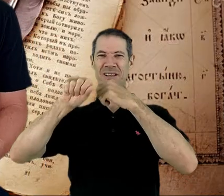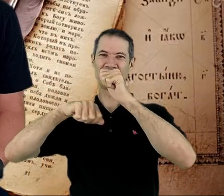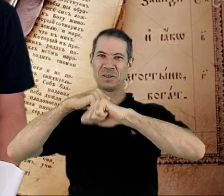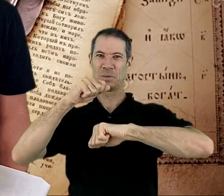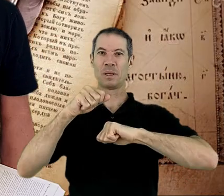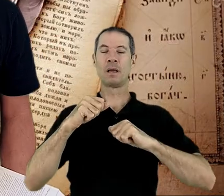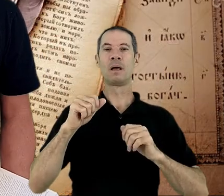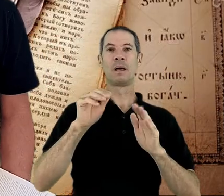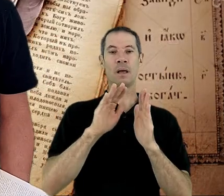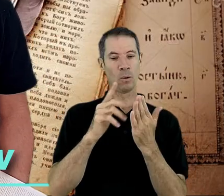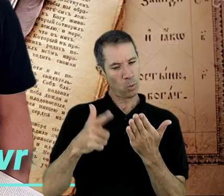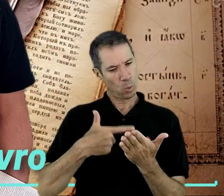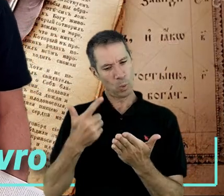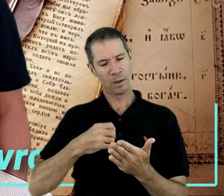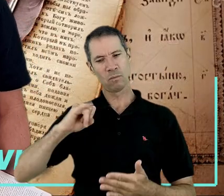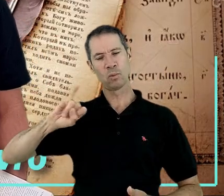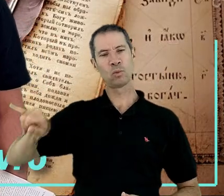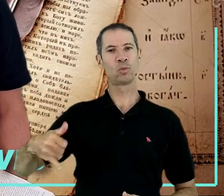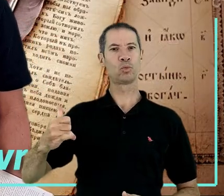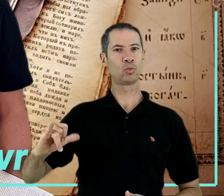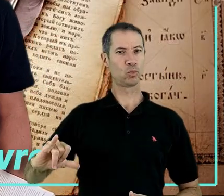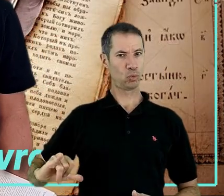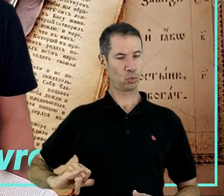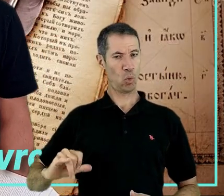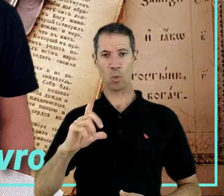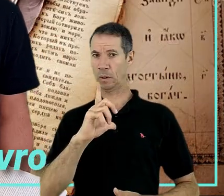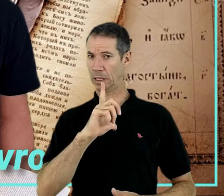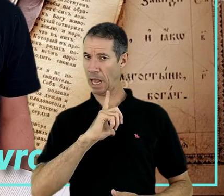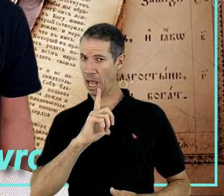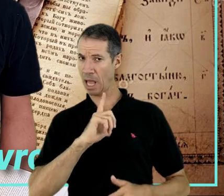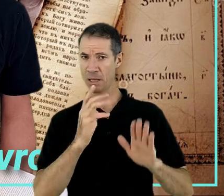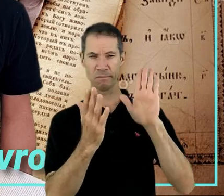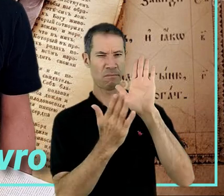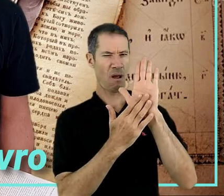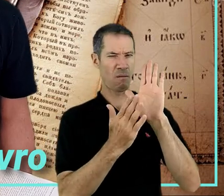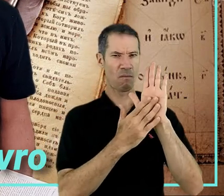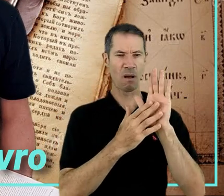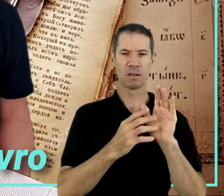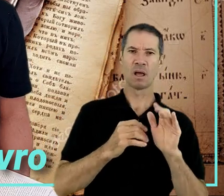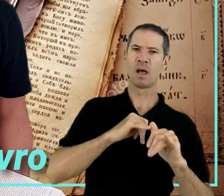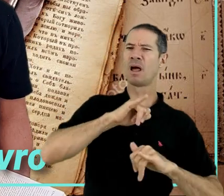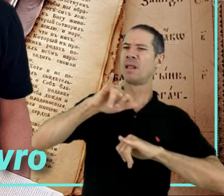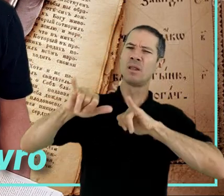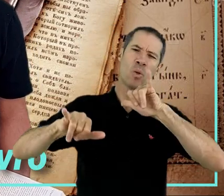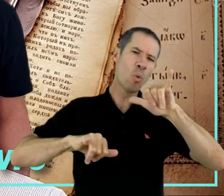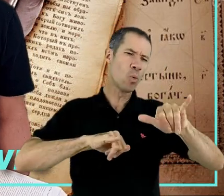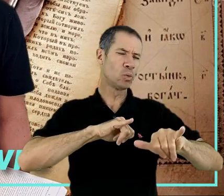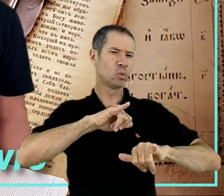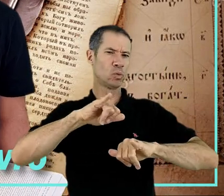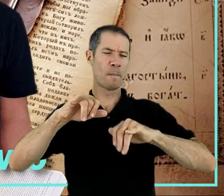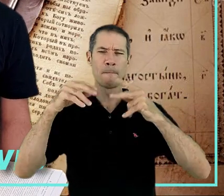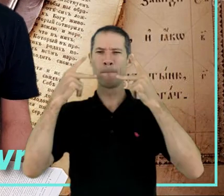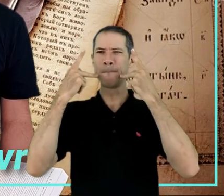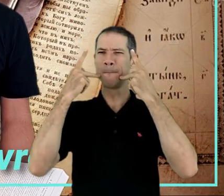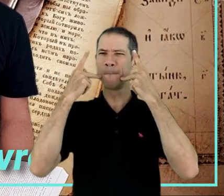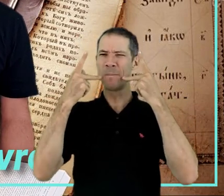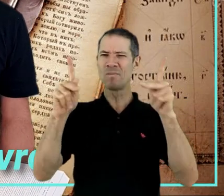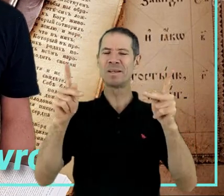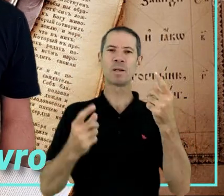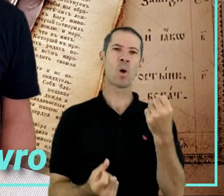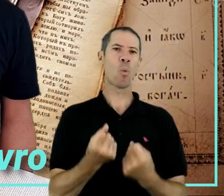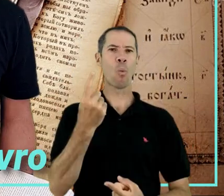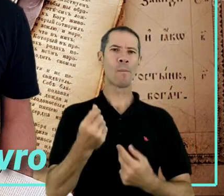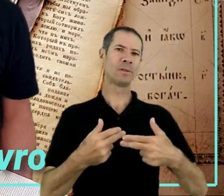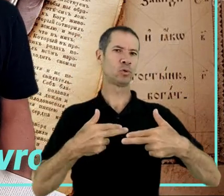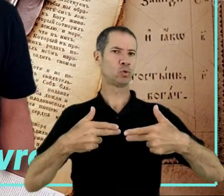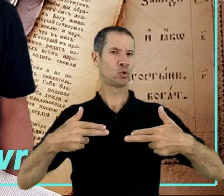Jó tem alguns prenúncios. Ele anuncia de forma profética algumas coisas que